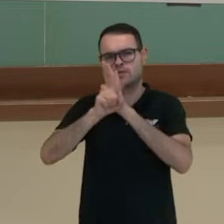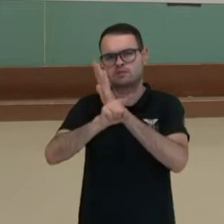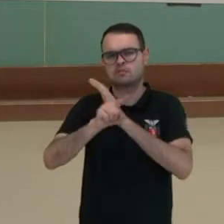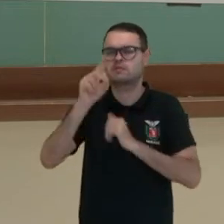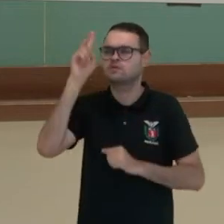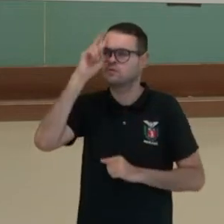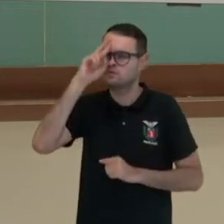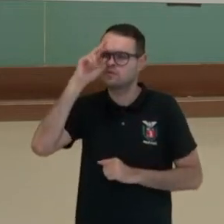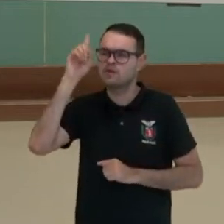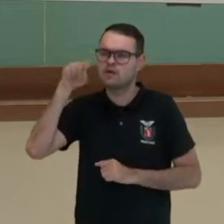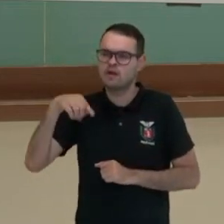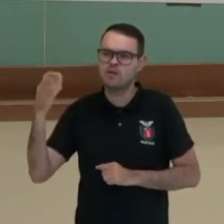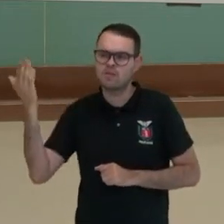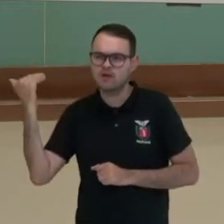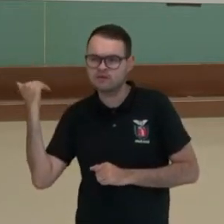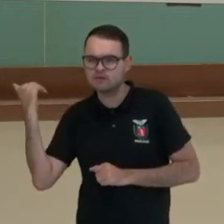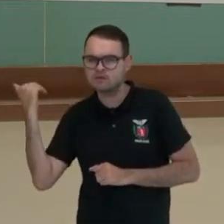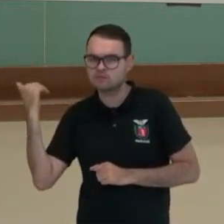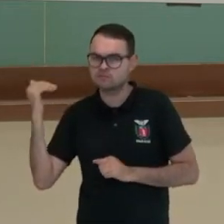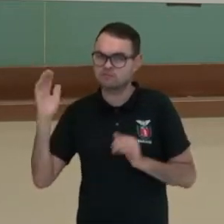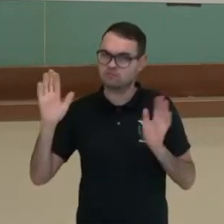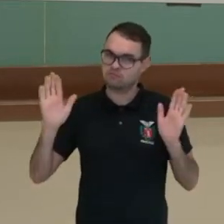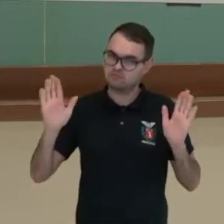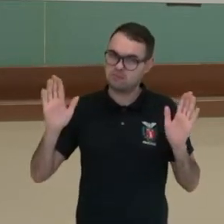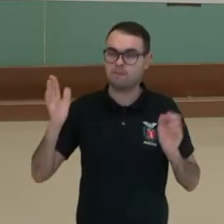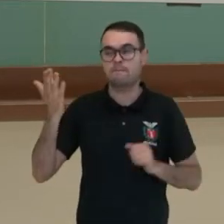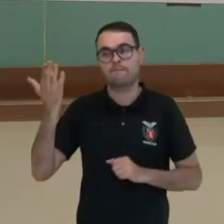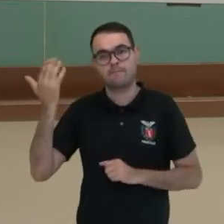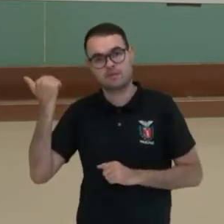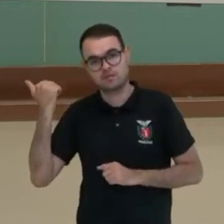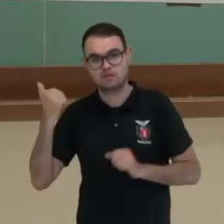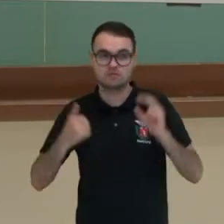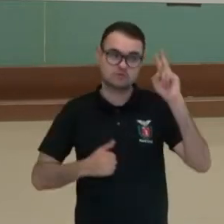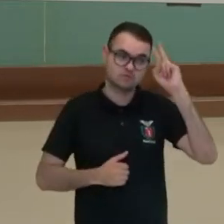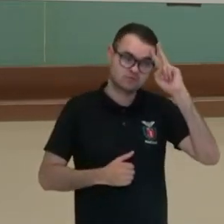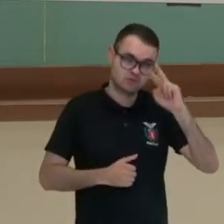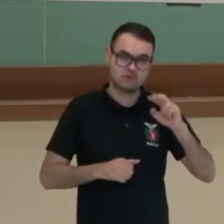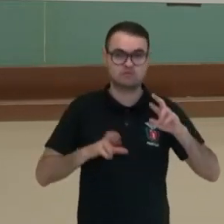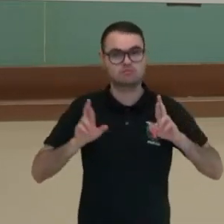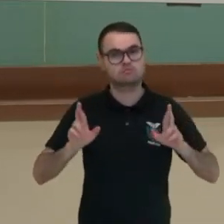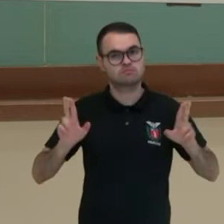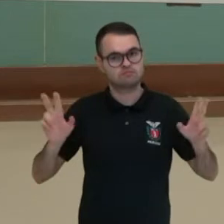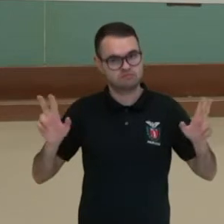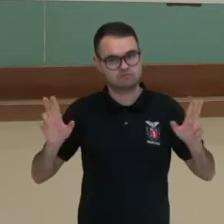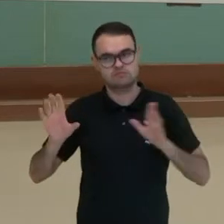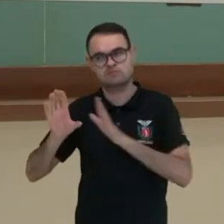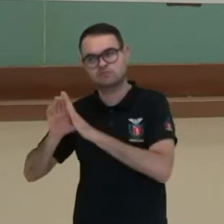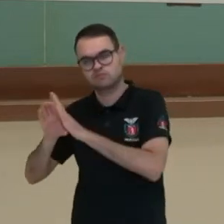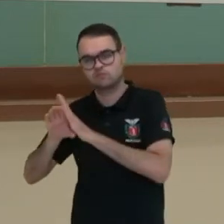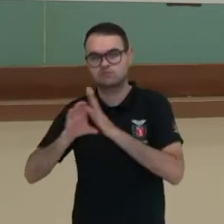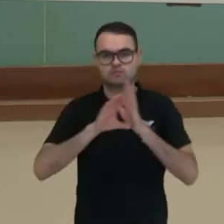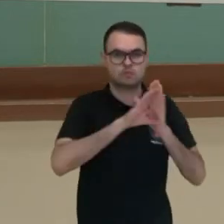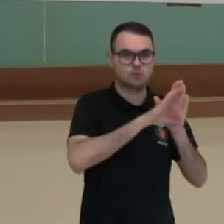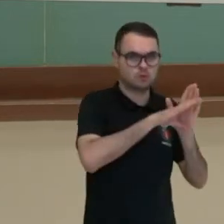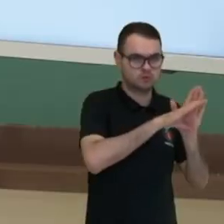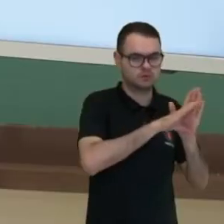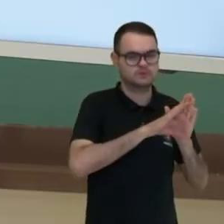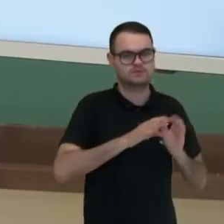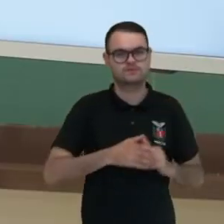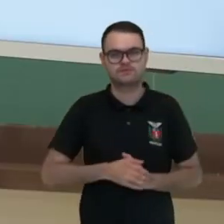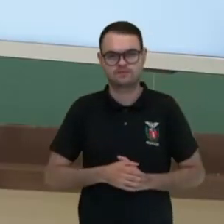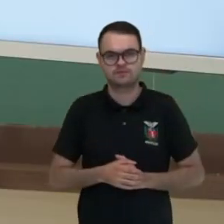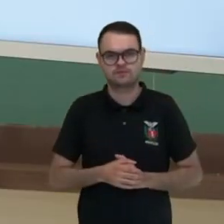história é o passado. História e passado são conceitos diferentes. É a